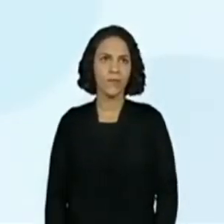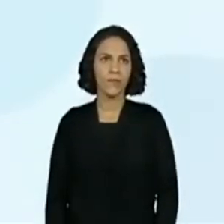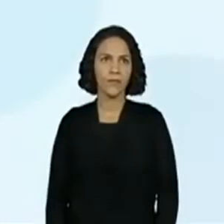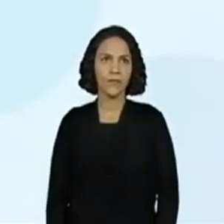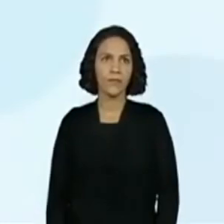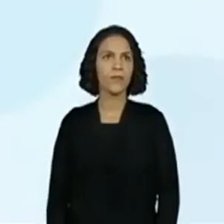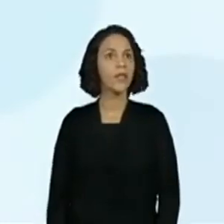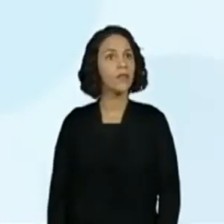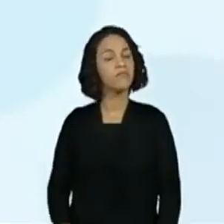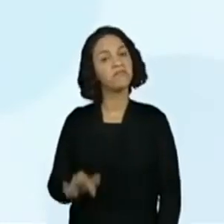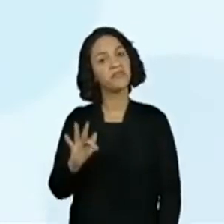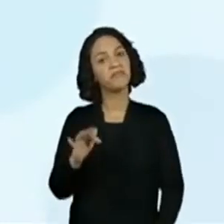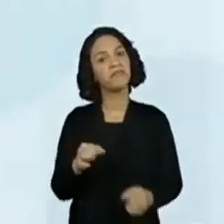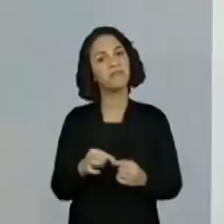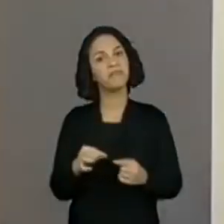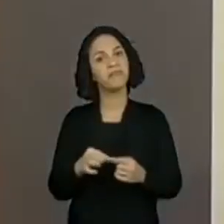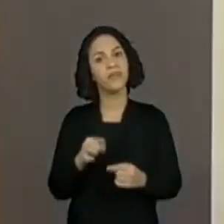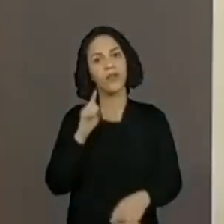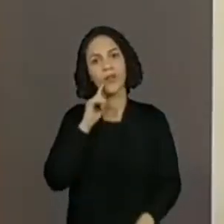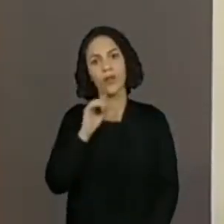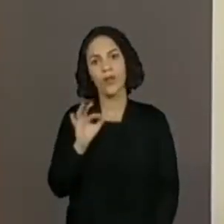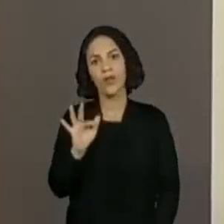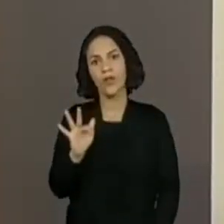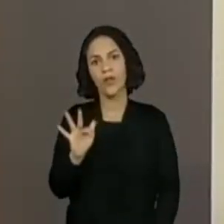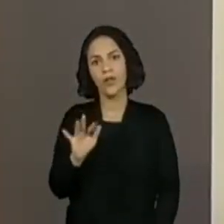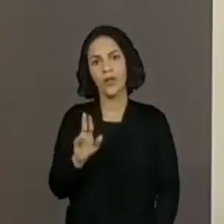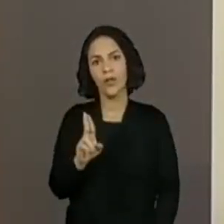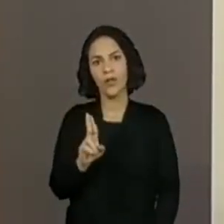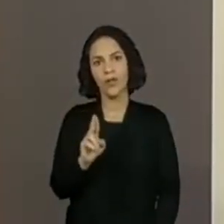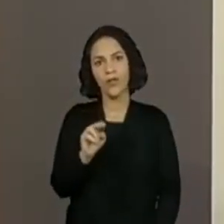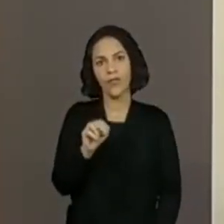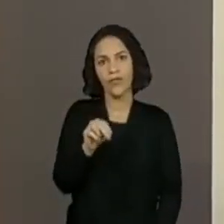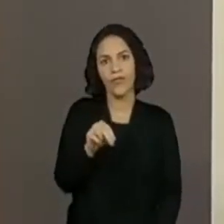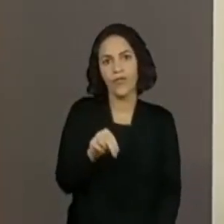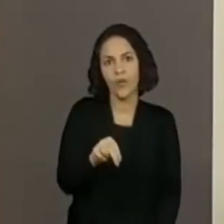Só que aí eu preciso falar, Fundo. Fundo.